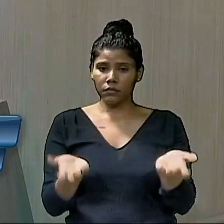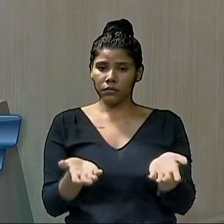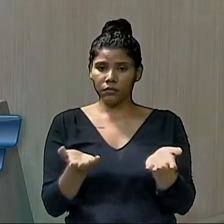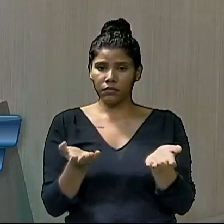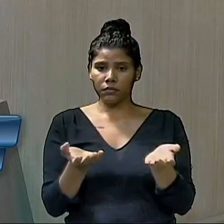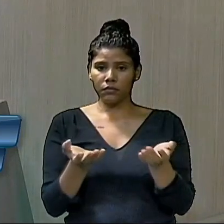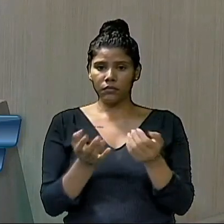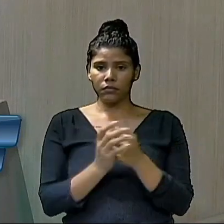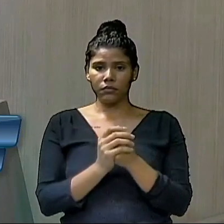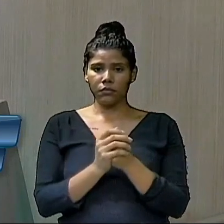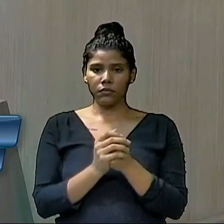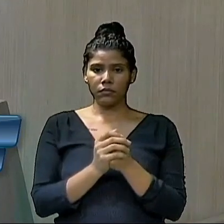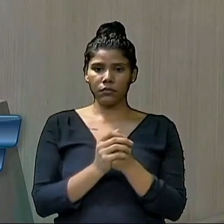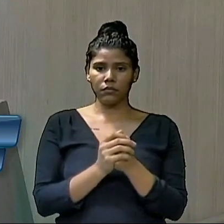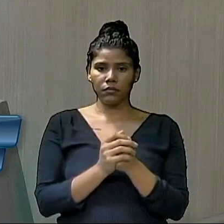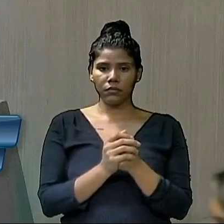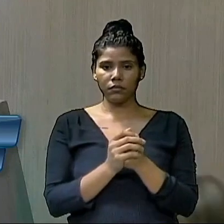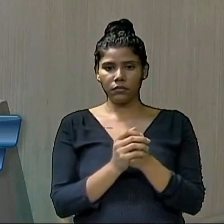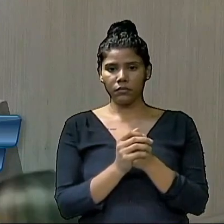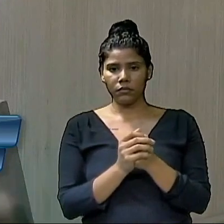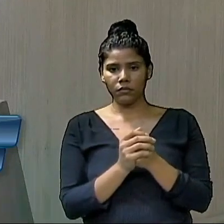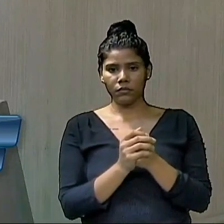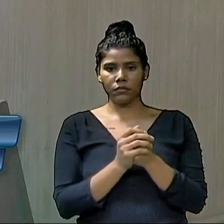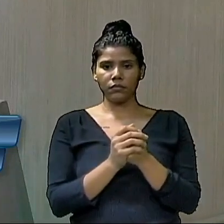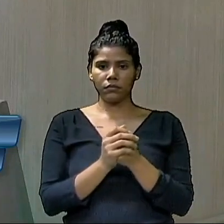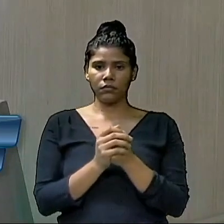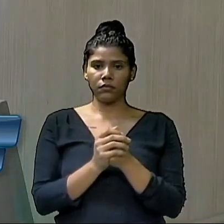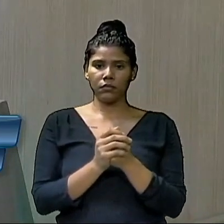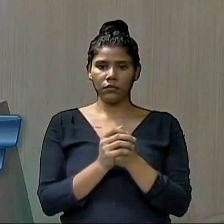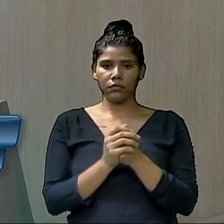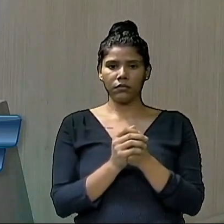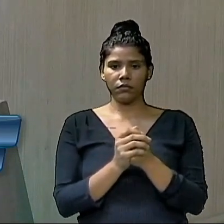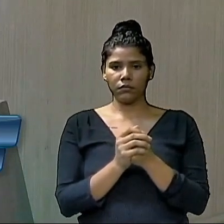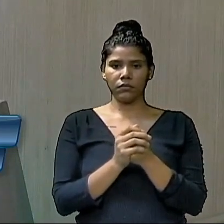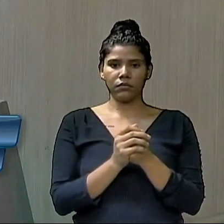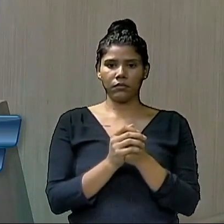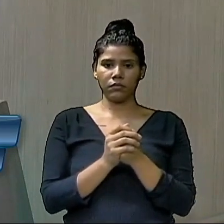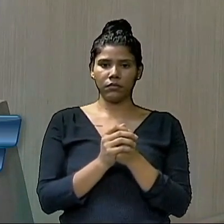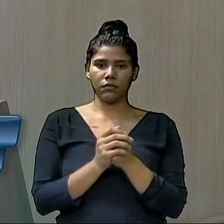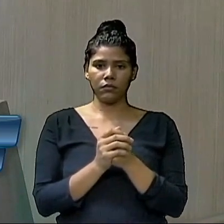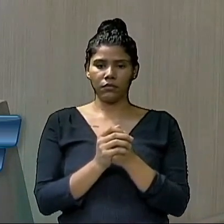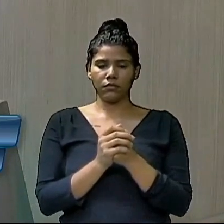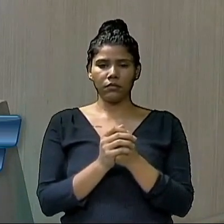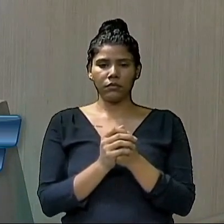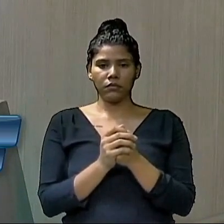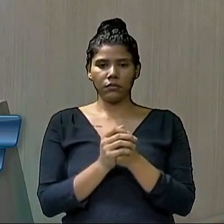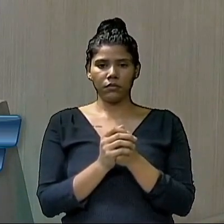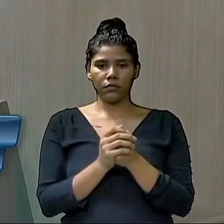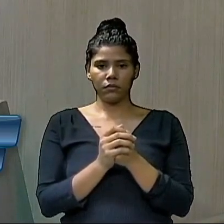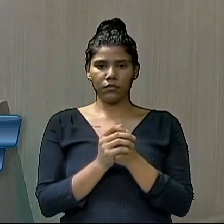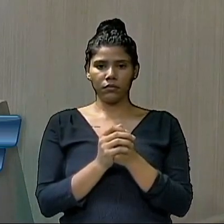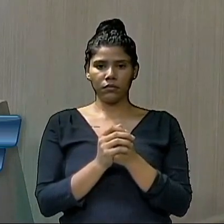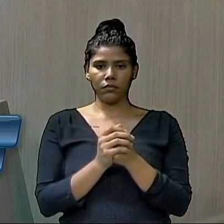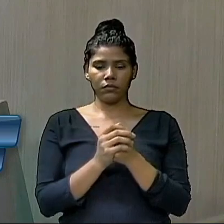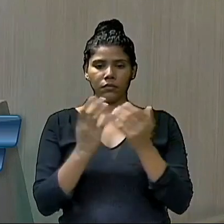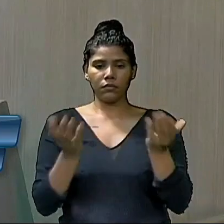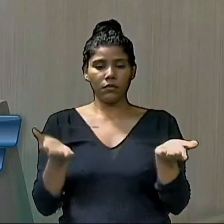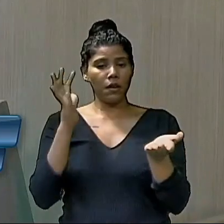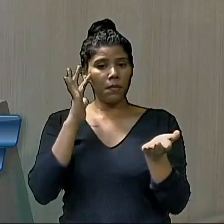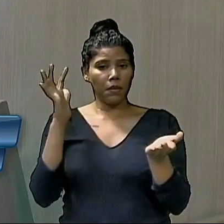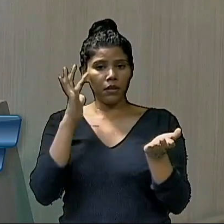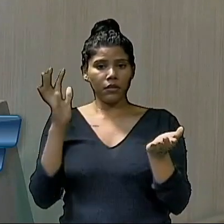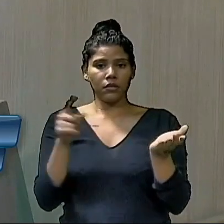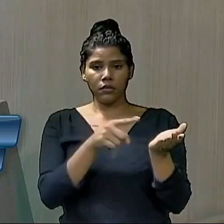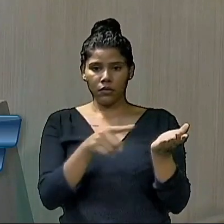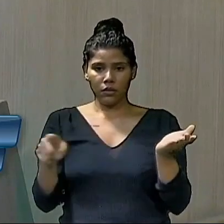restrita à competência legislativa da Assembleia, do município ou da União. Imagine, V.